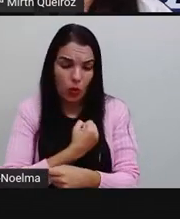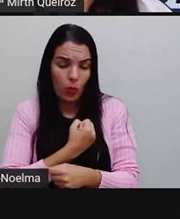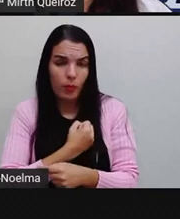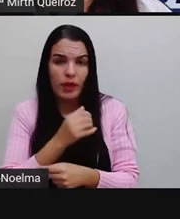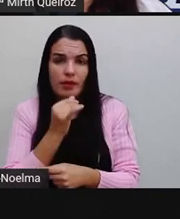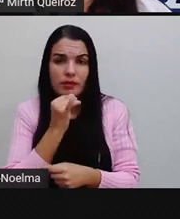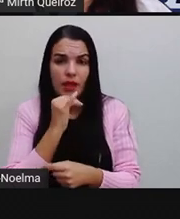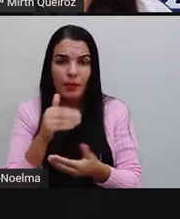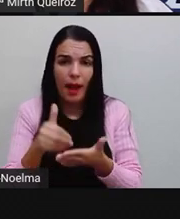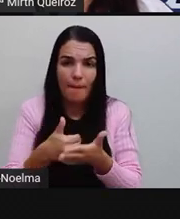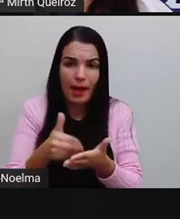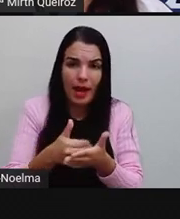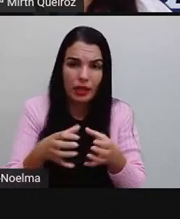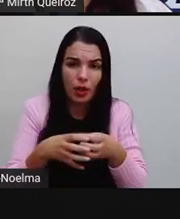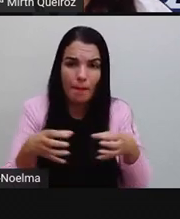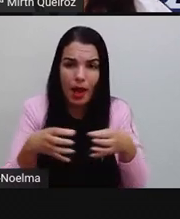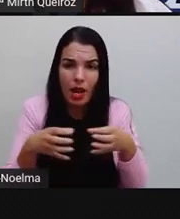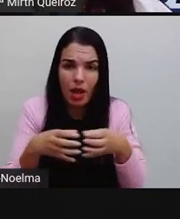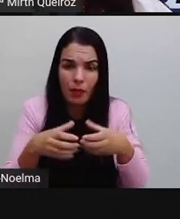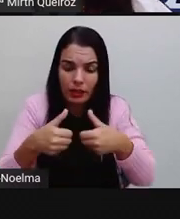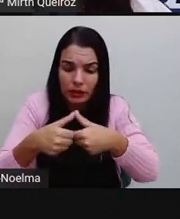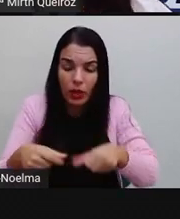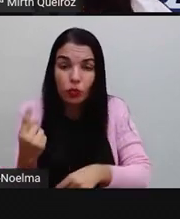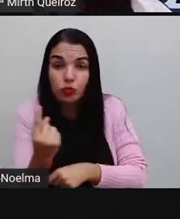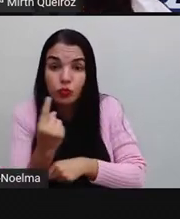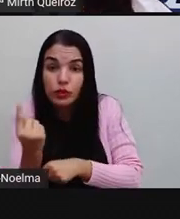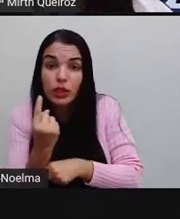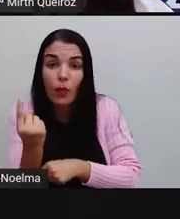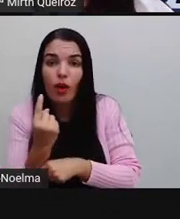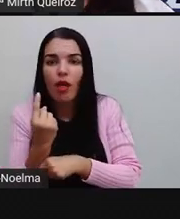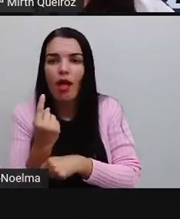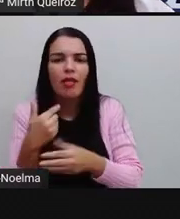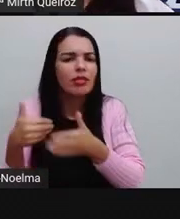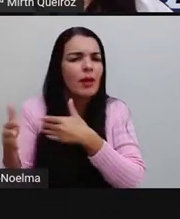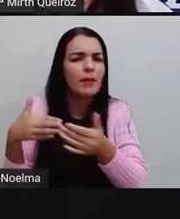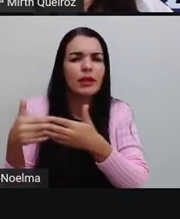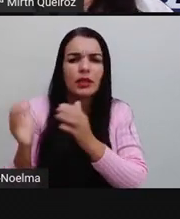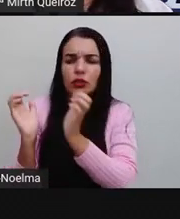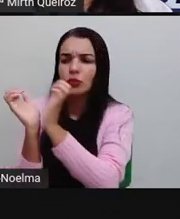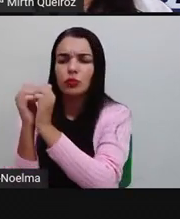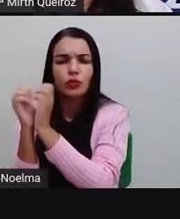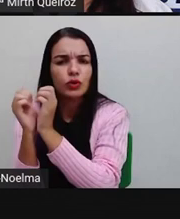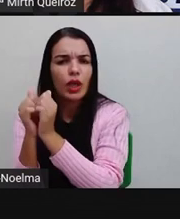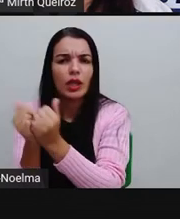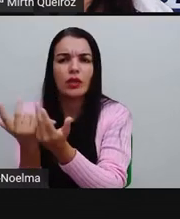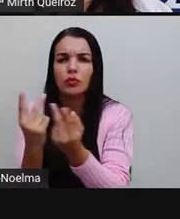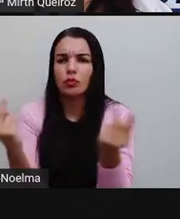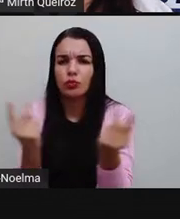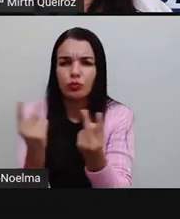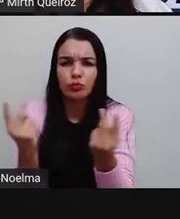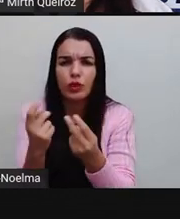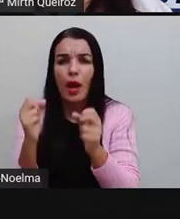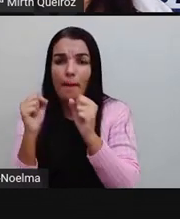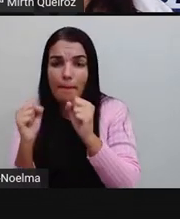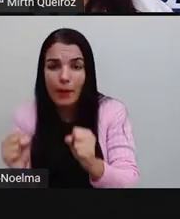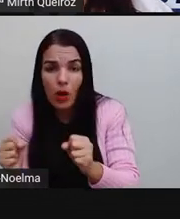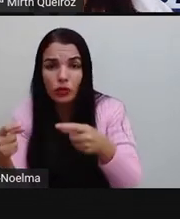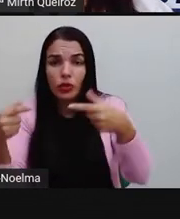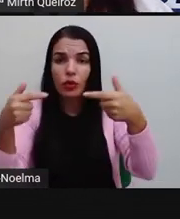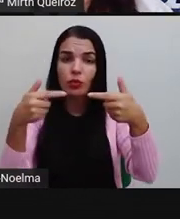abacate e melão estão no singular. Independentemente do gênero de ambos, né?